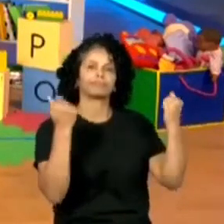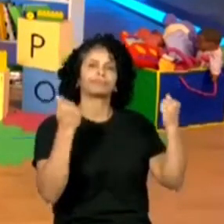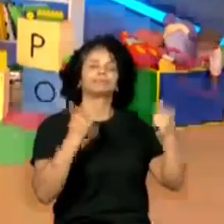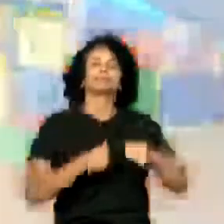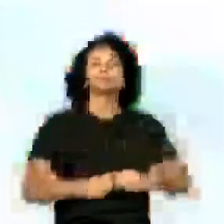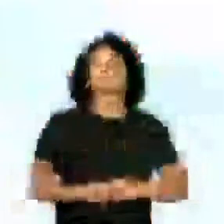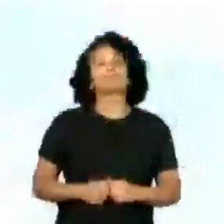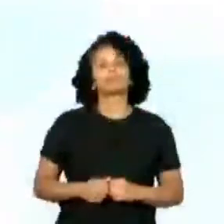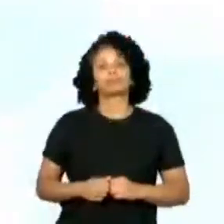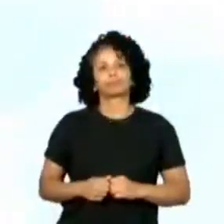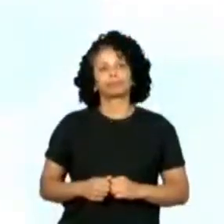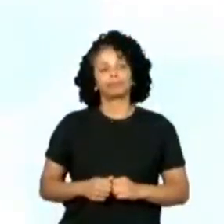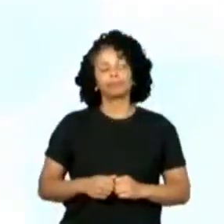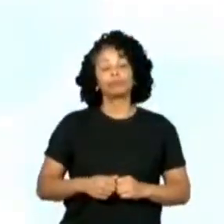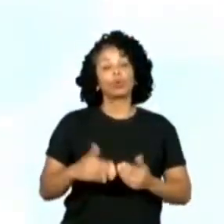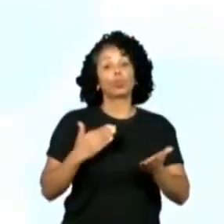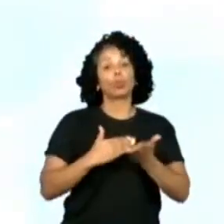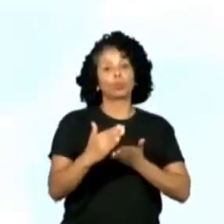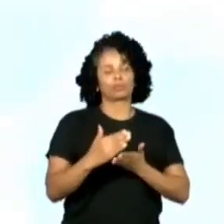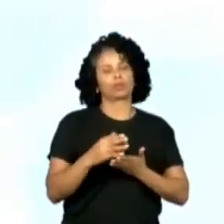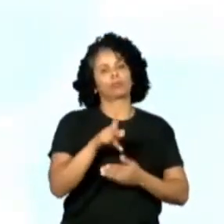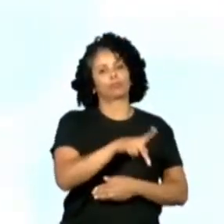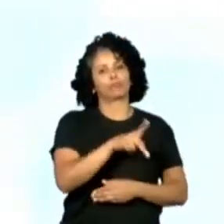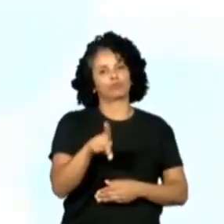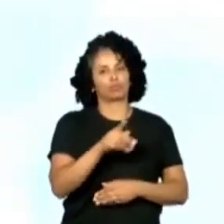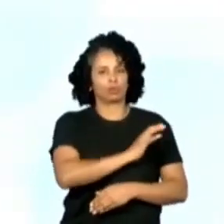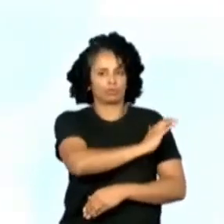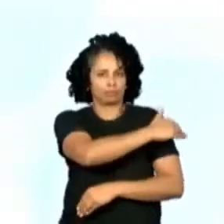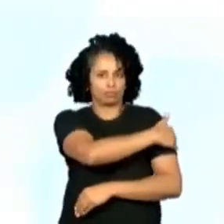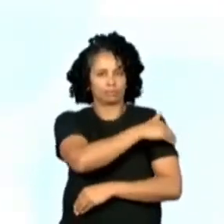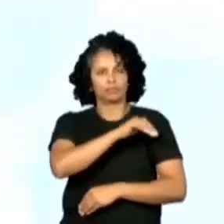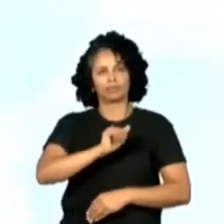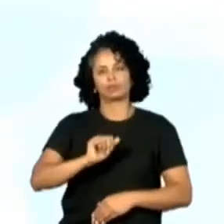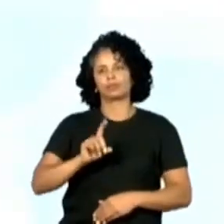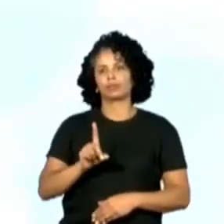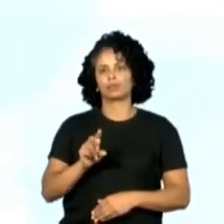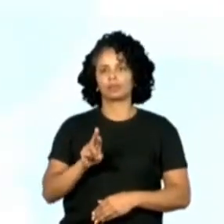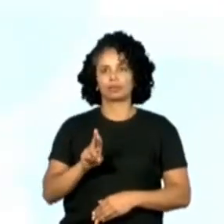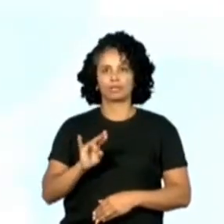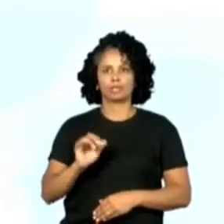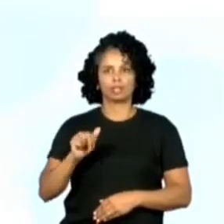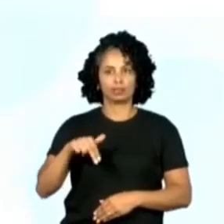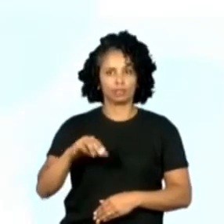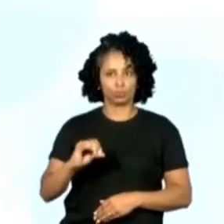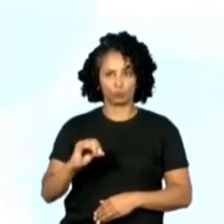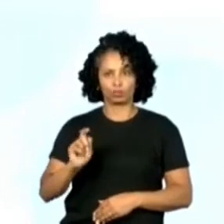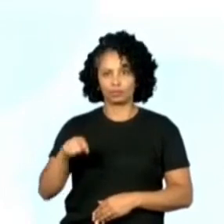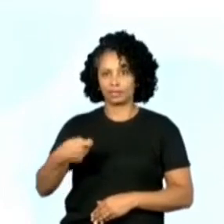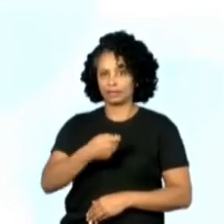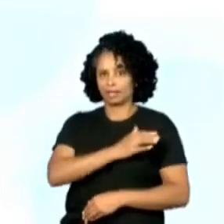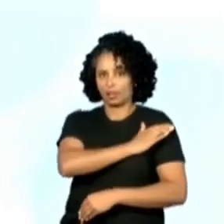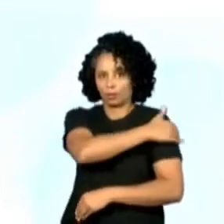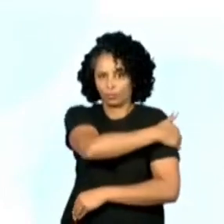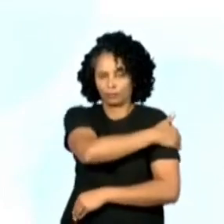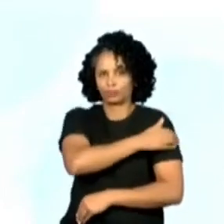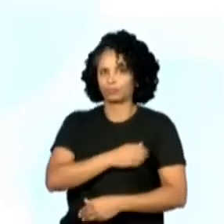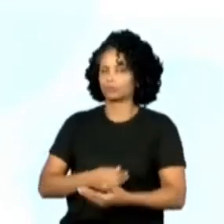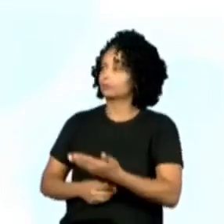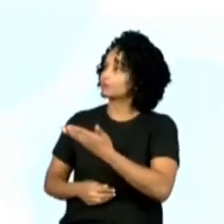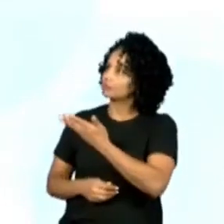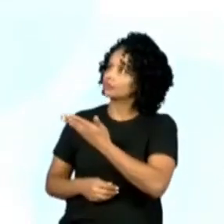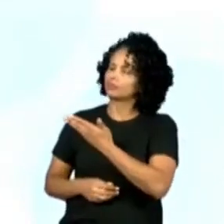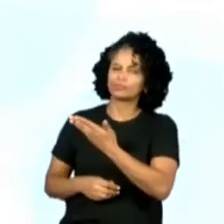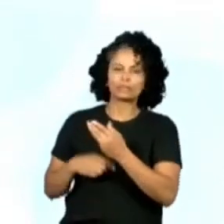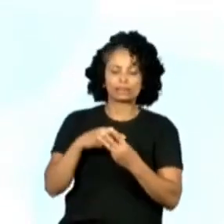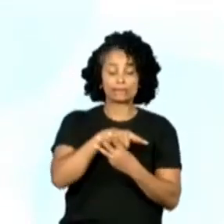Vou começar com o professor Adriano. Então, esse aí da foto é o professor Adriano. Três